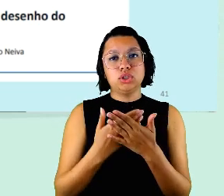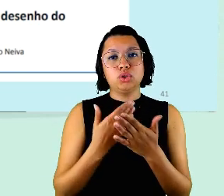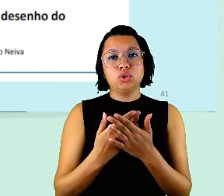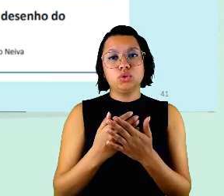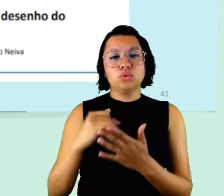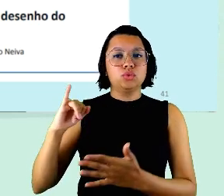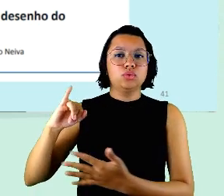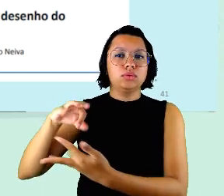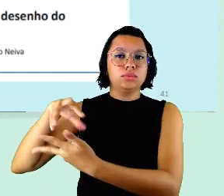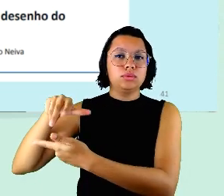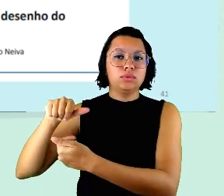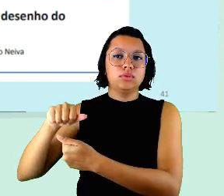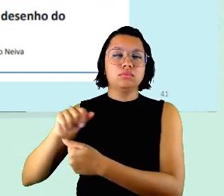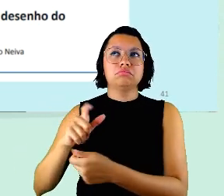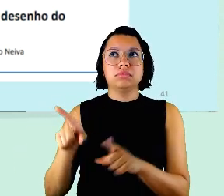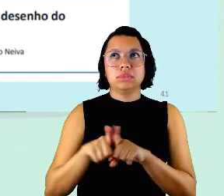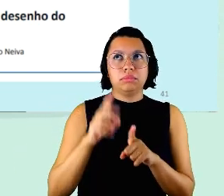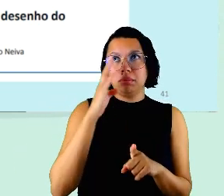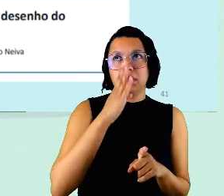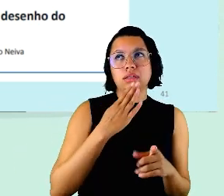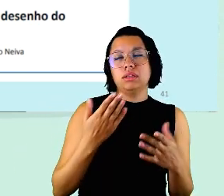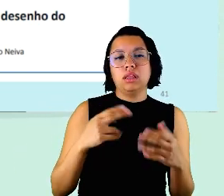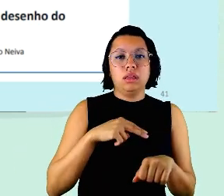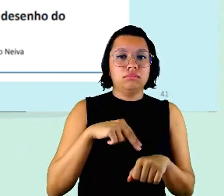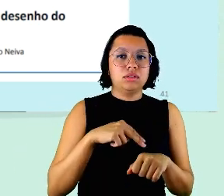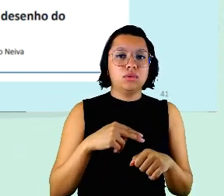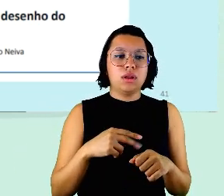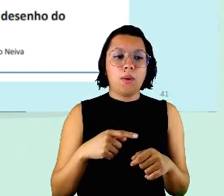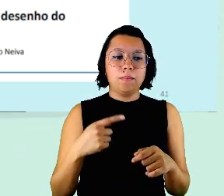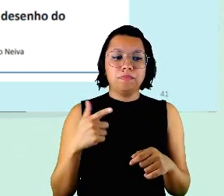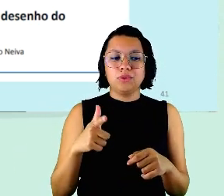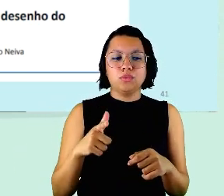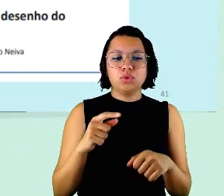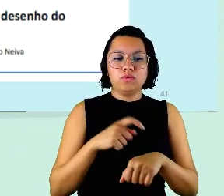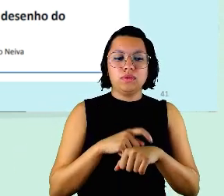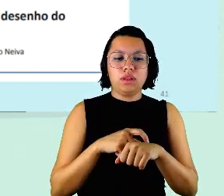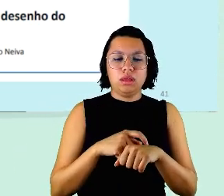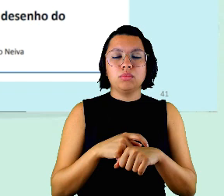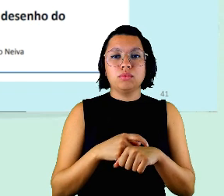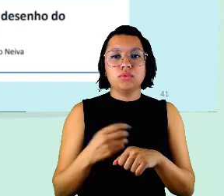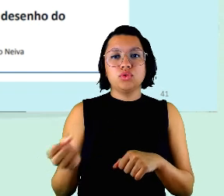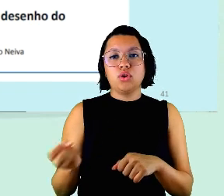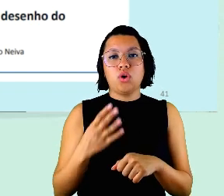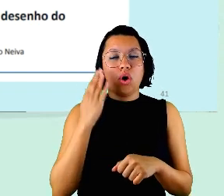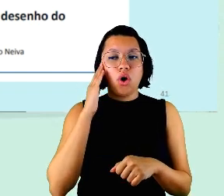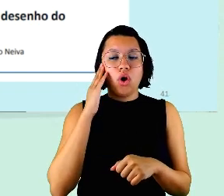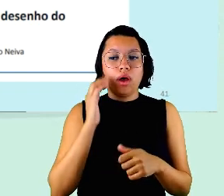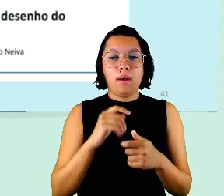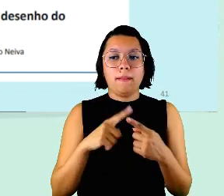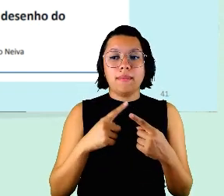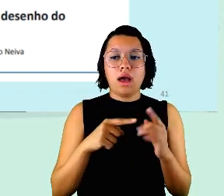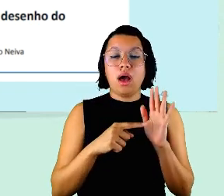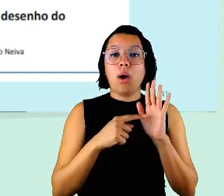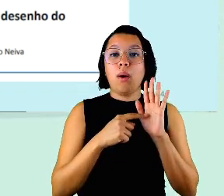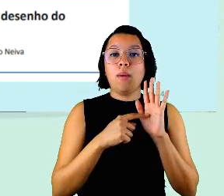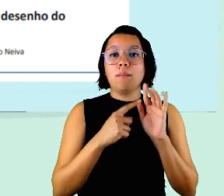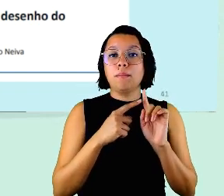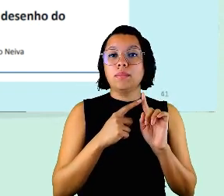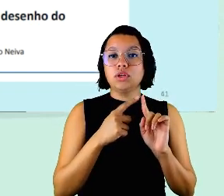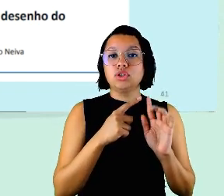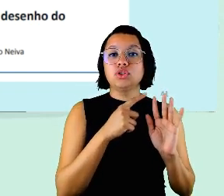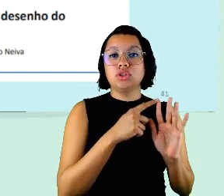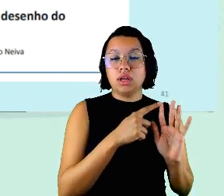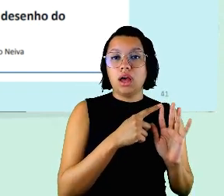eu acho que também já nacionais é que eu não não tive tempo de me atualizar nisso mas indicando aumento de exaustão e de burnout